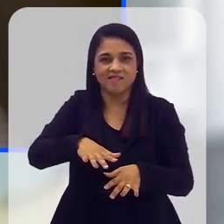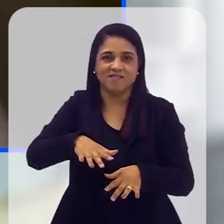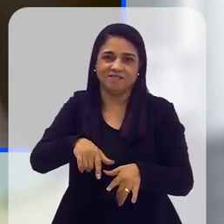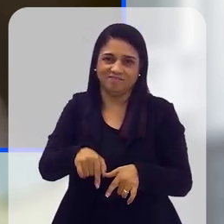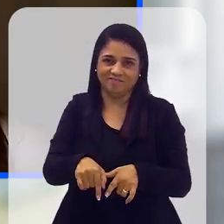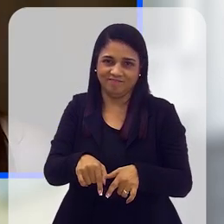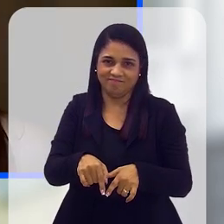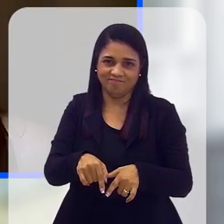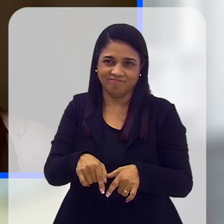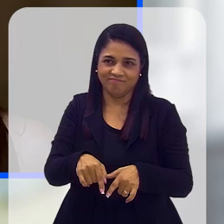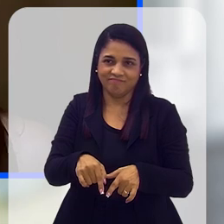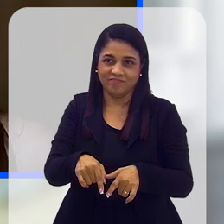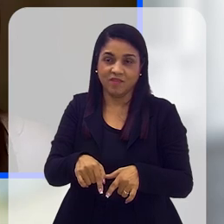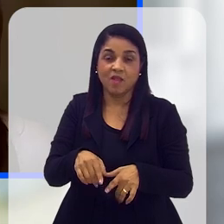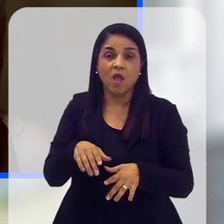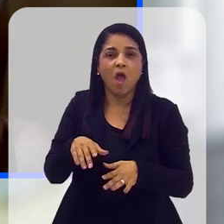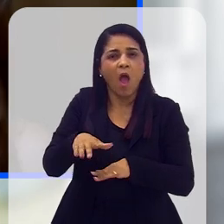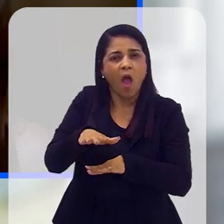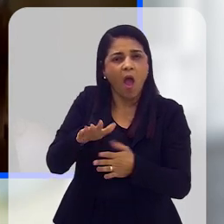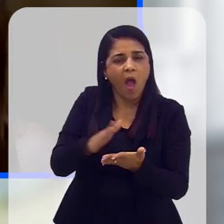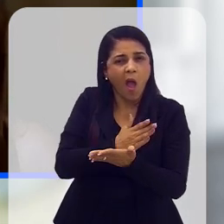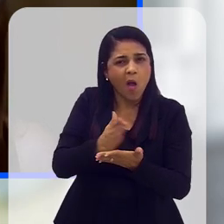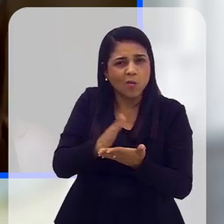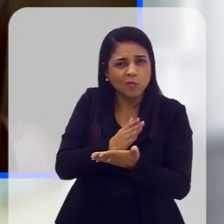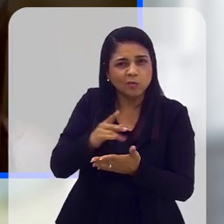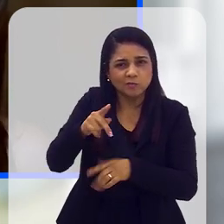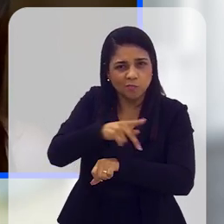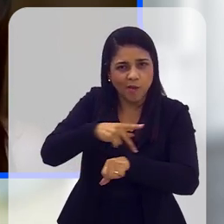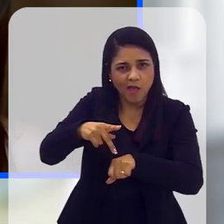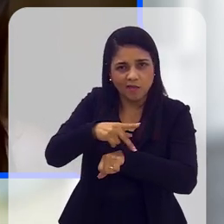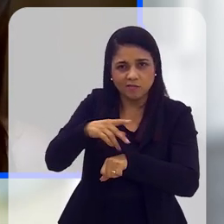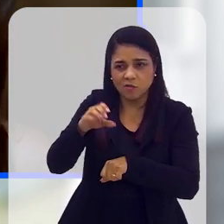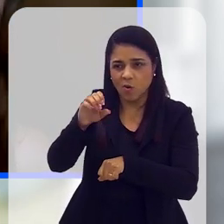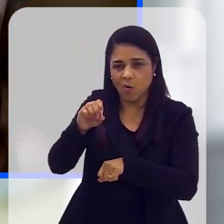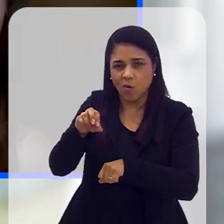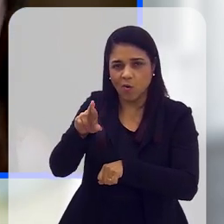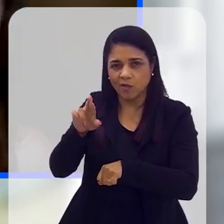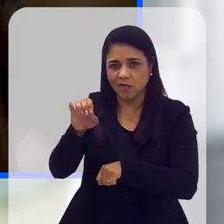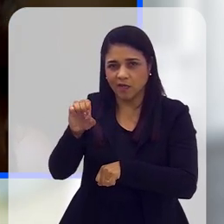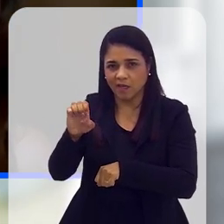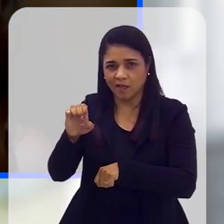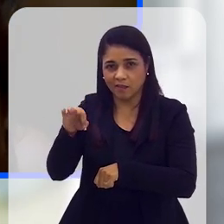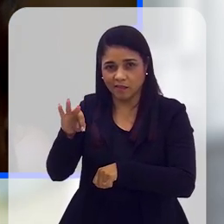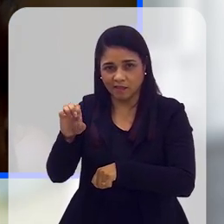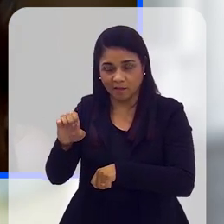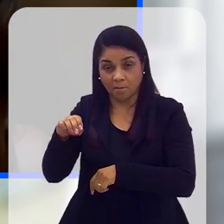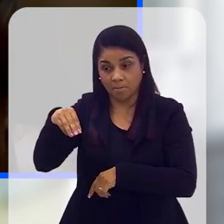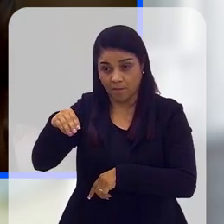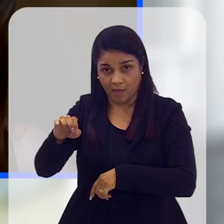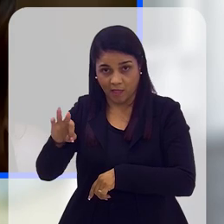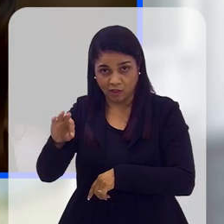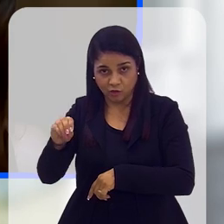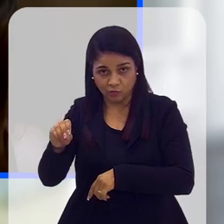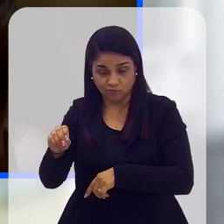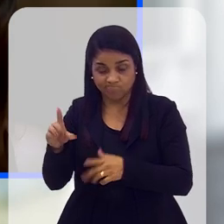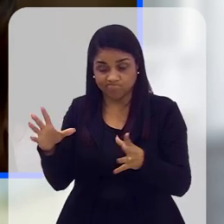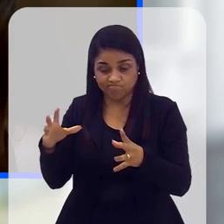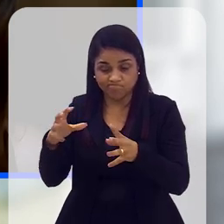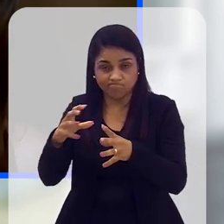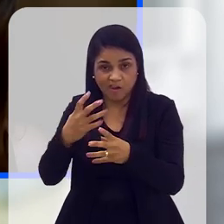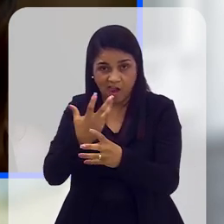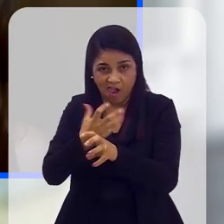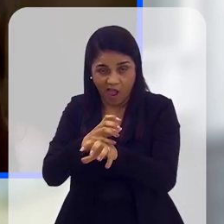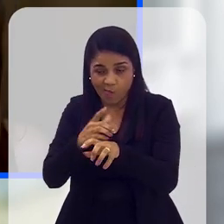para essa área de produção. Então, a gente ainda corre um risco econômico. Alguns países do Oriente Médio estão, os aquíferos estão